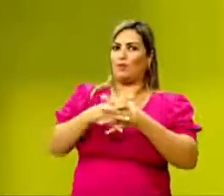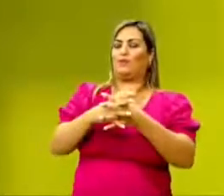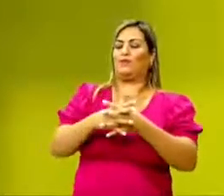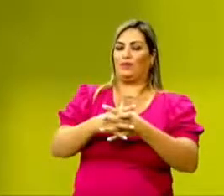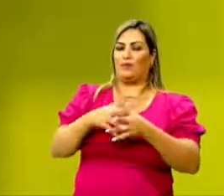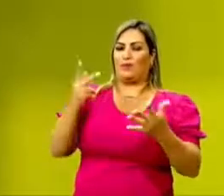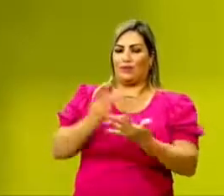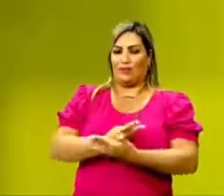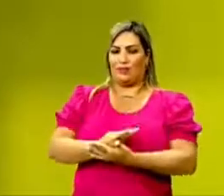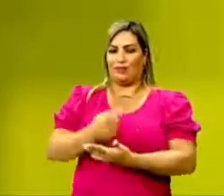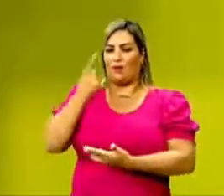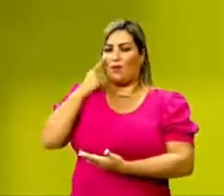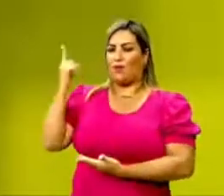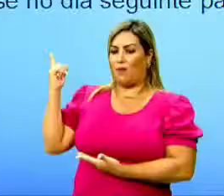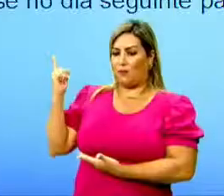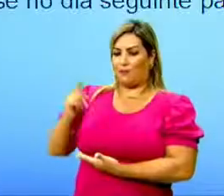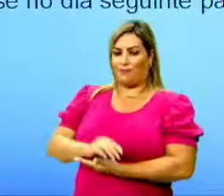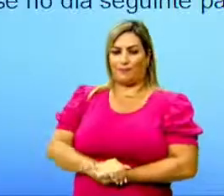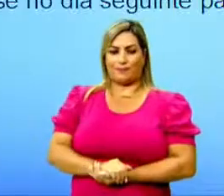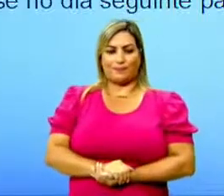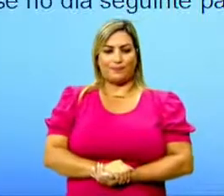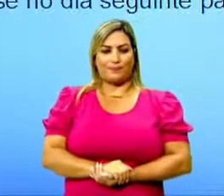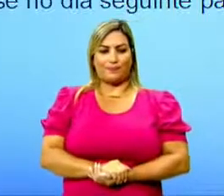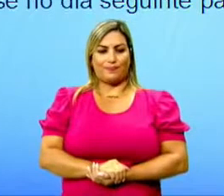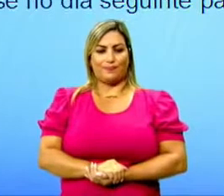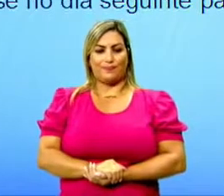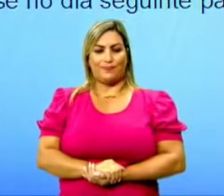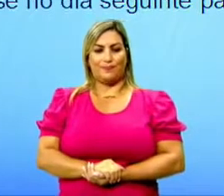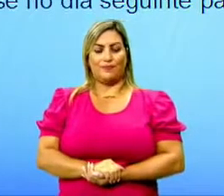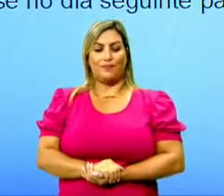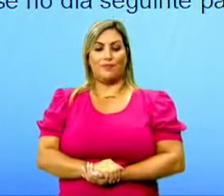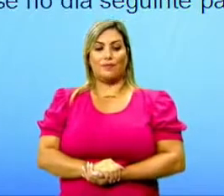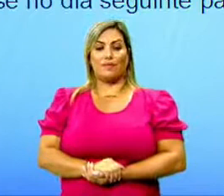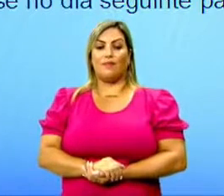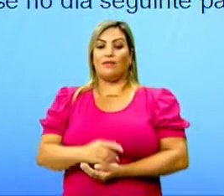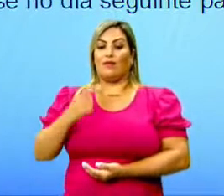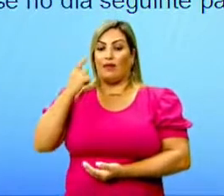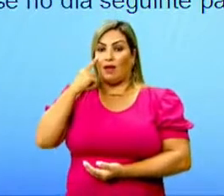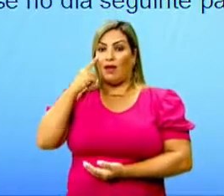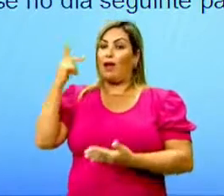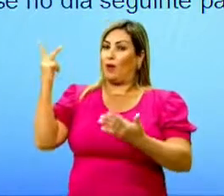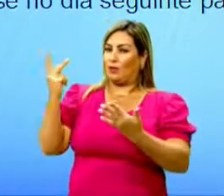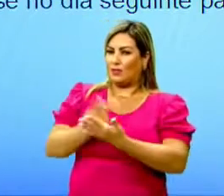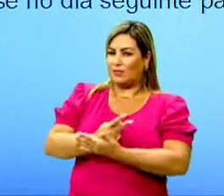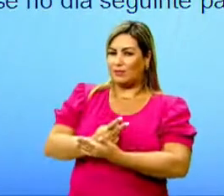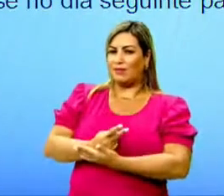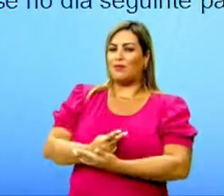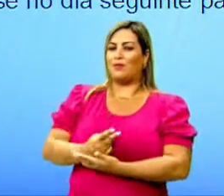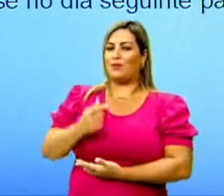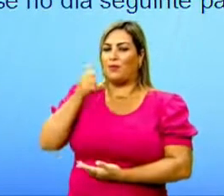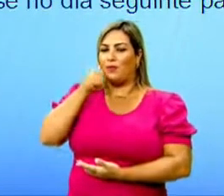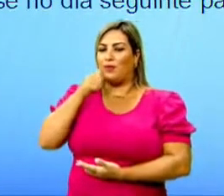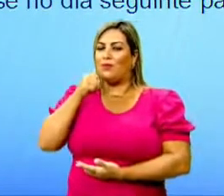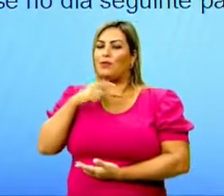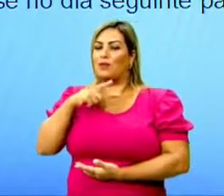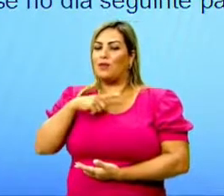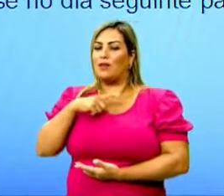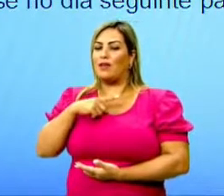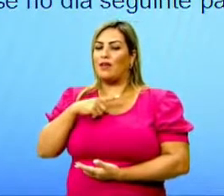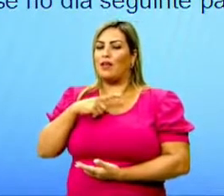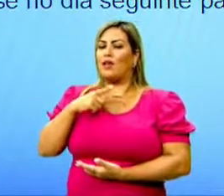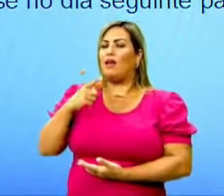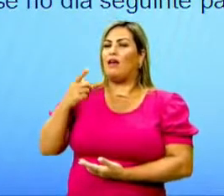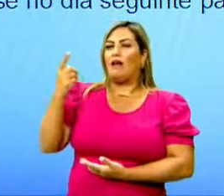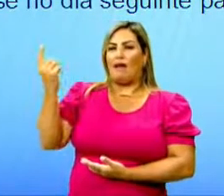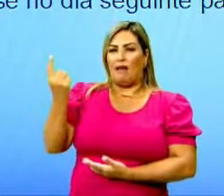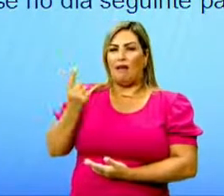beleza? Vamos lá? De olho na tela. Até que veio ela, o magno dia de